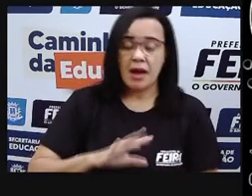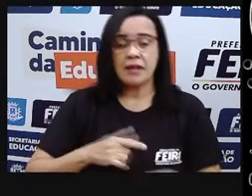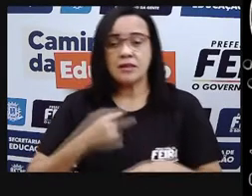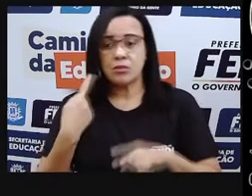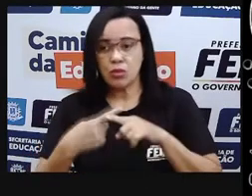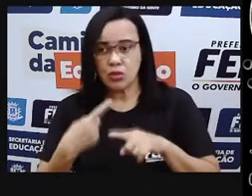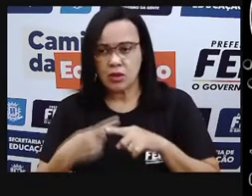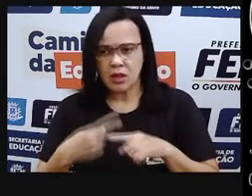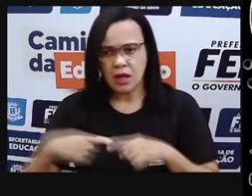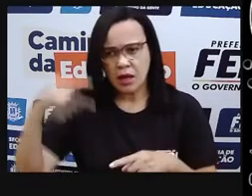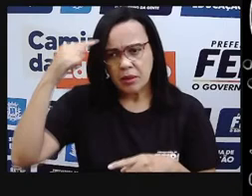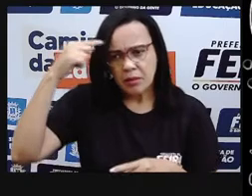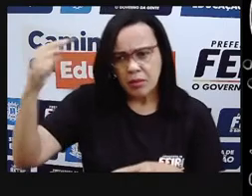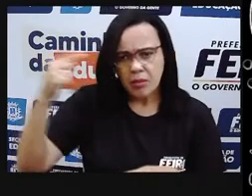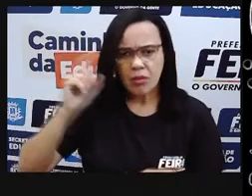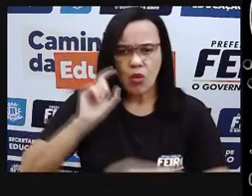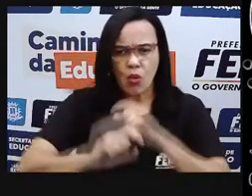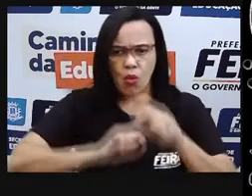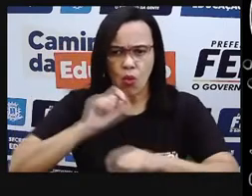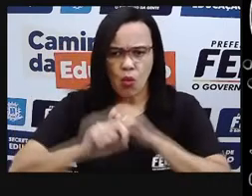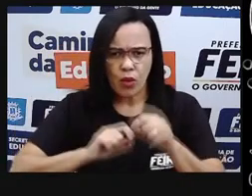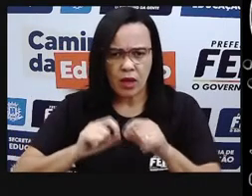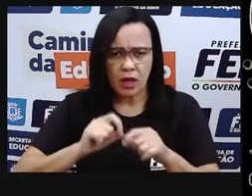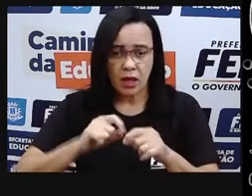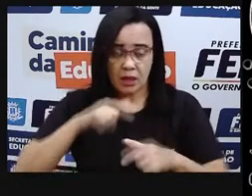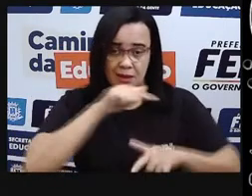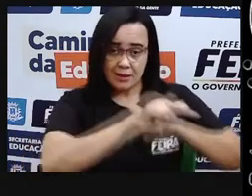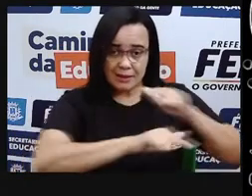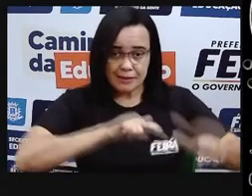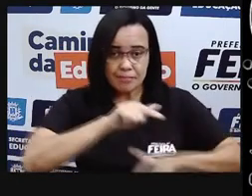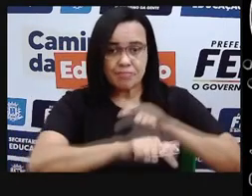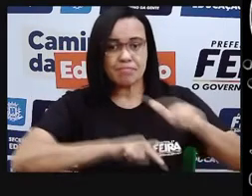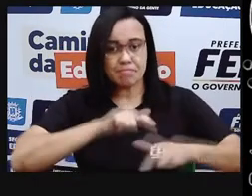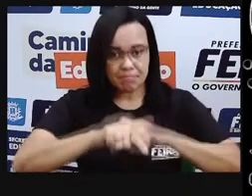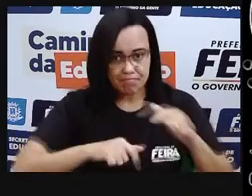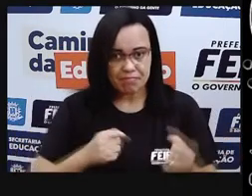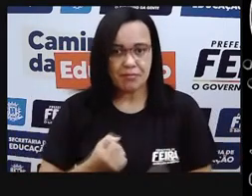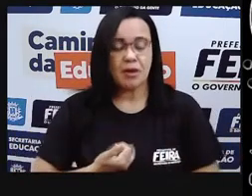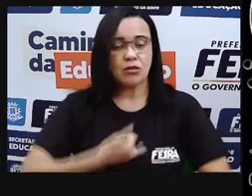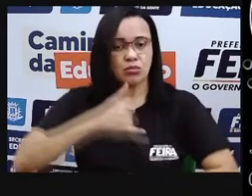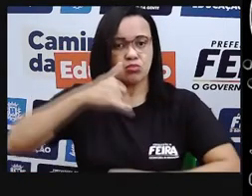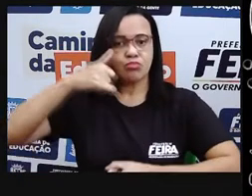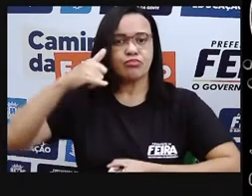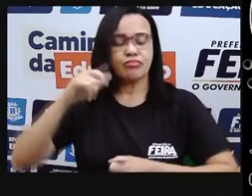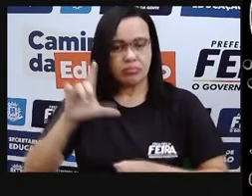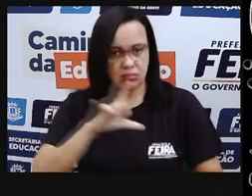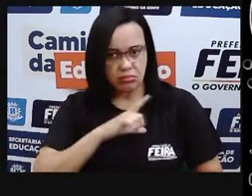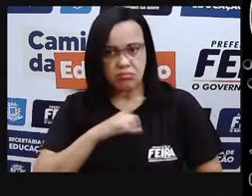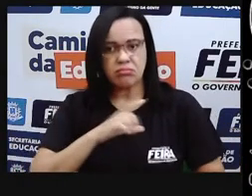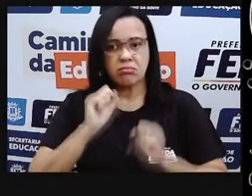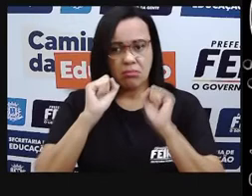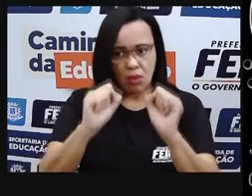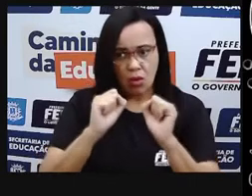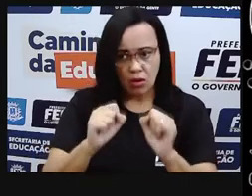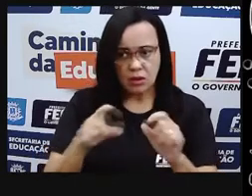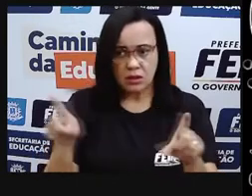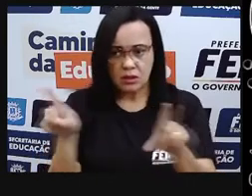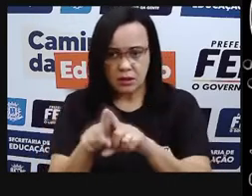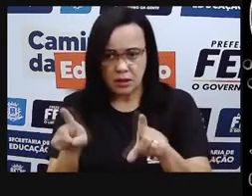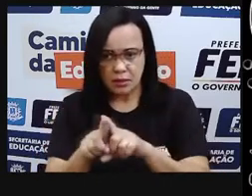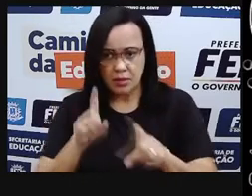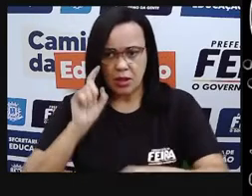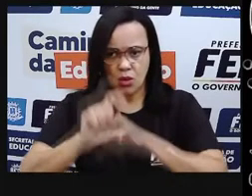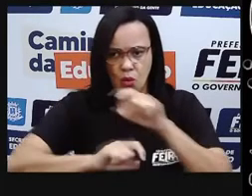que energia é tudo que produz trabalho e gera uma ação. Esse trabalho aqui, a gente tem que pensar, não é